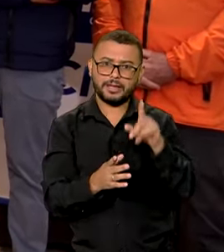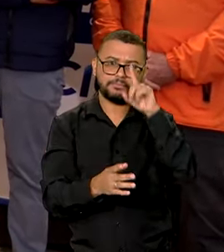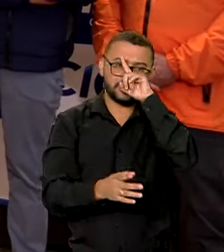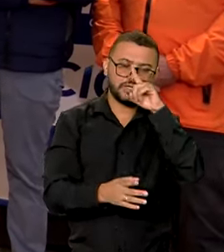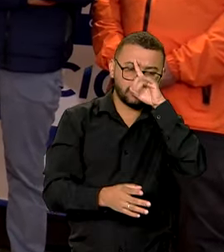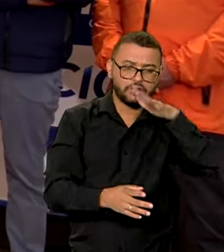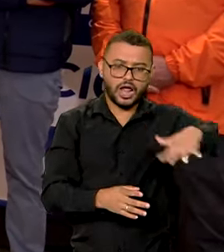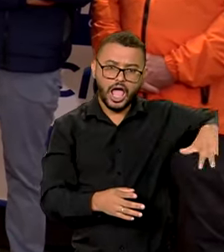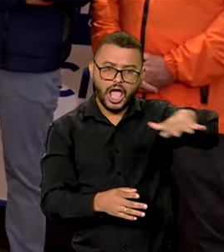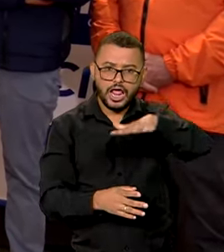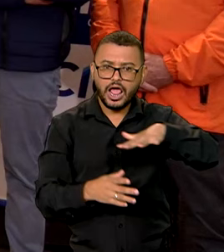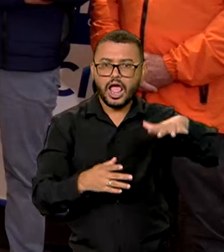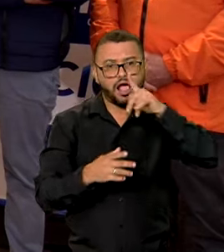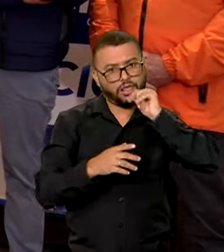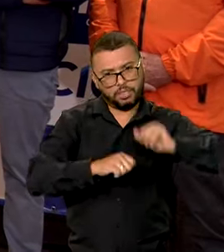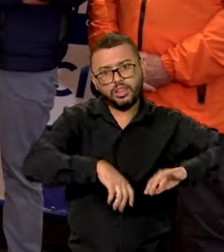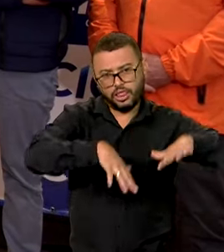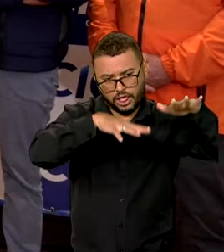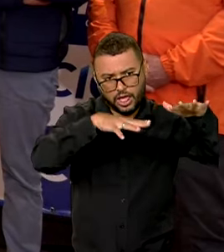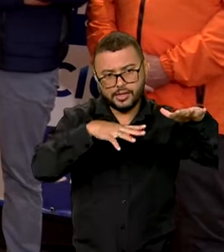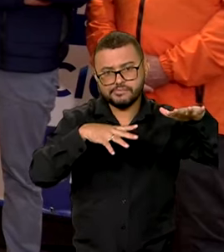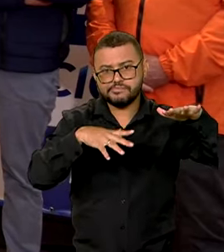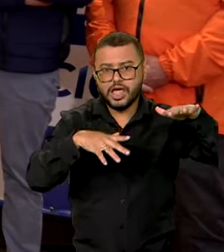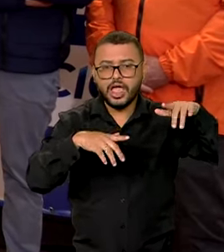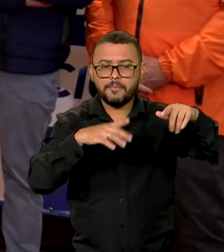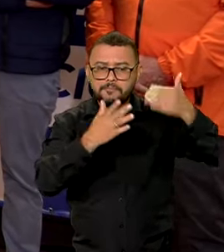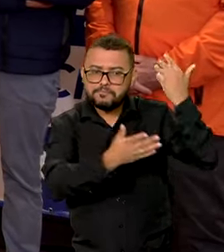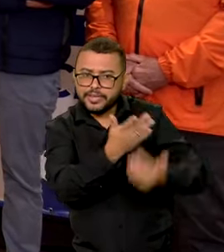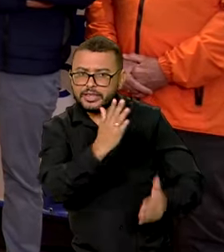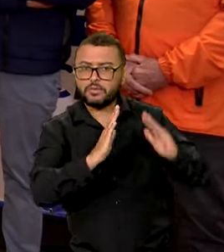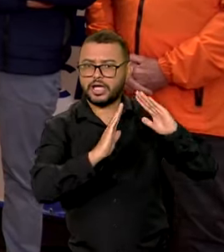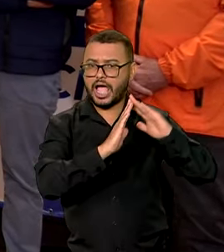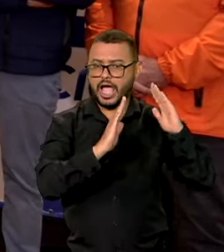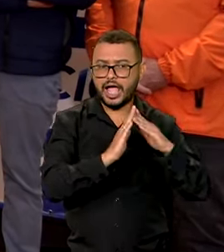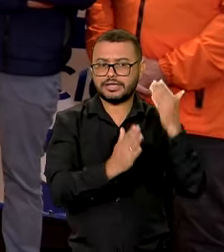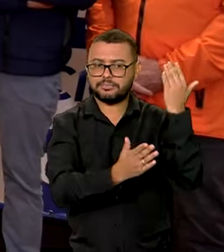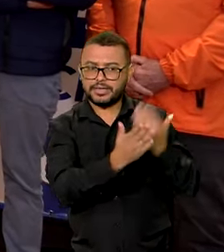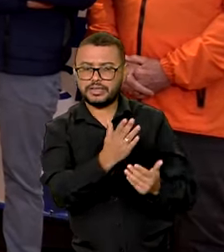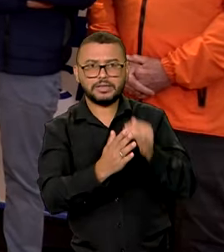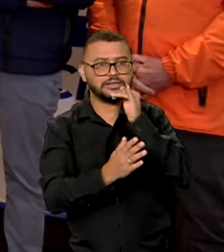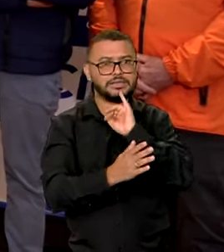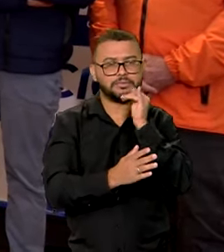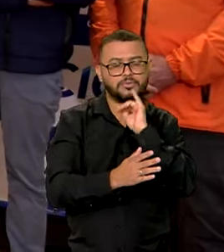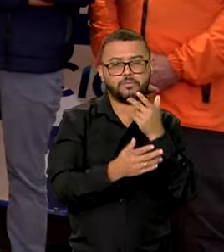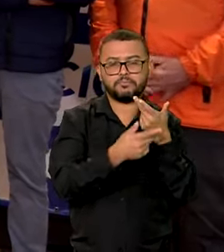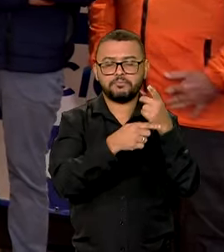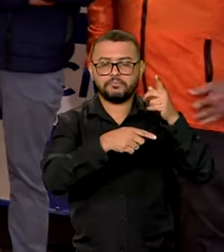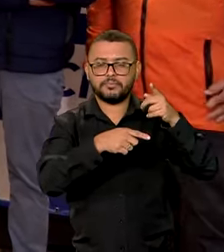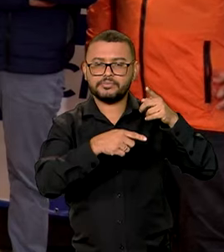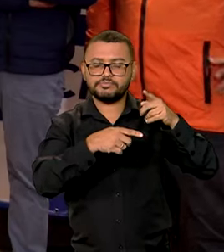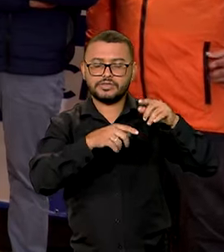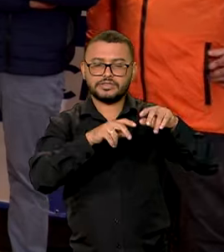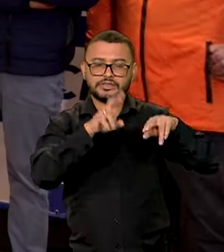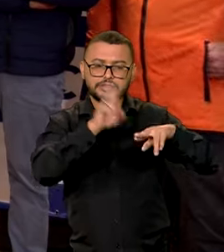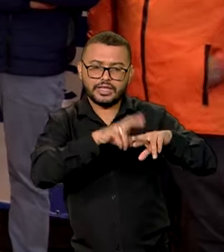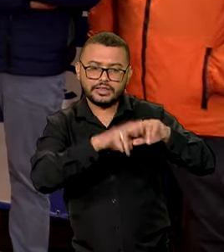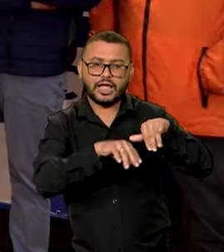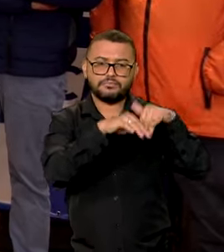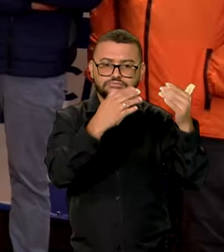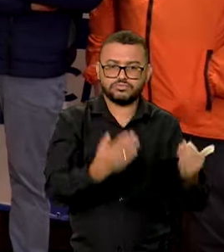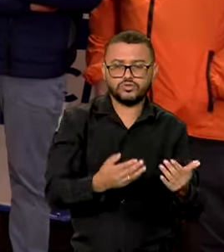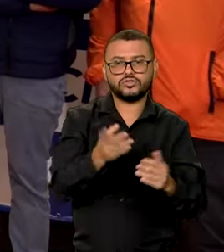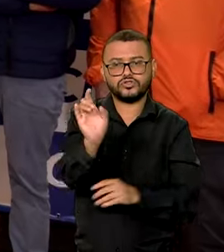da área alagada que perderam dentro da sua casa, eletrodomésticos, linha